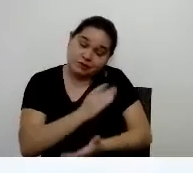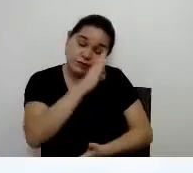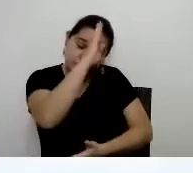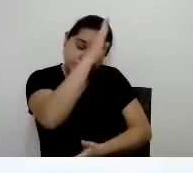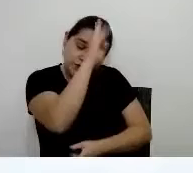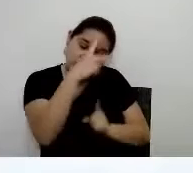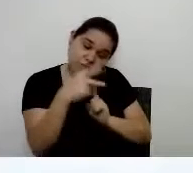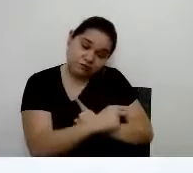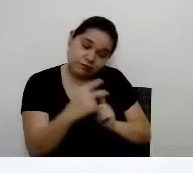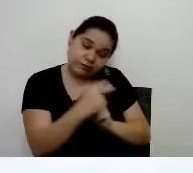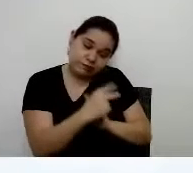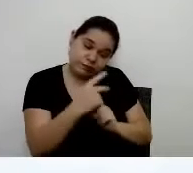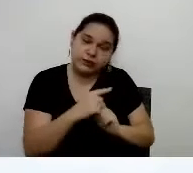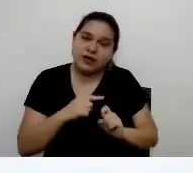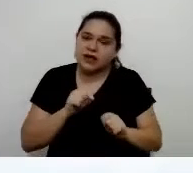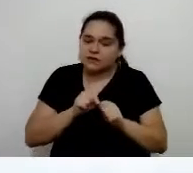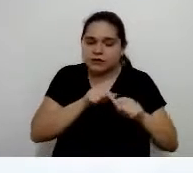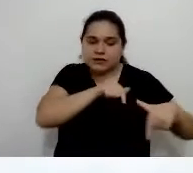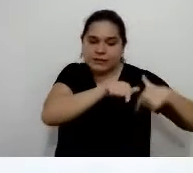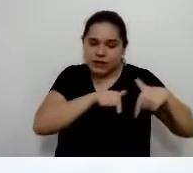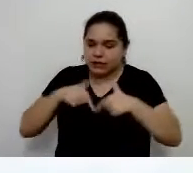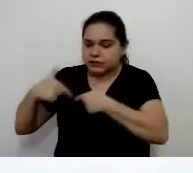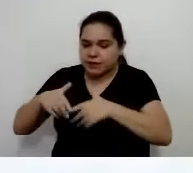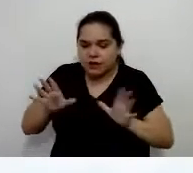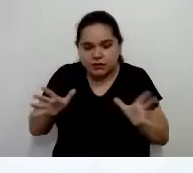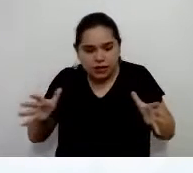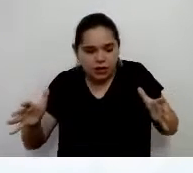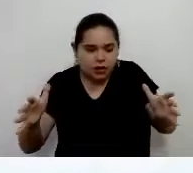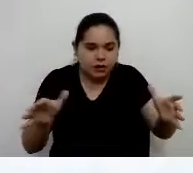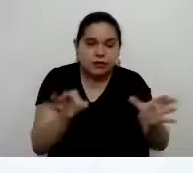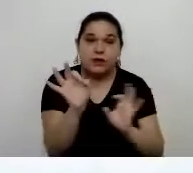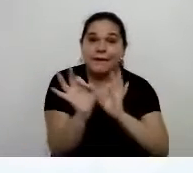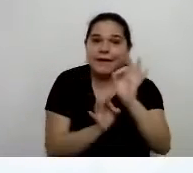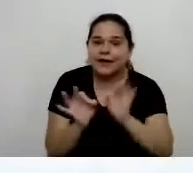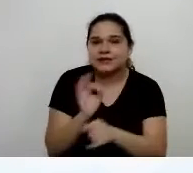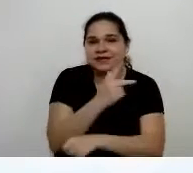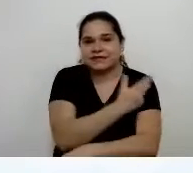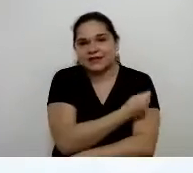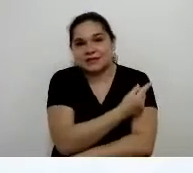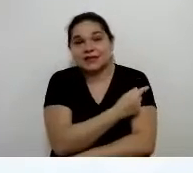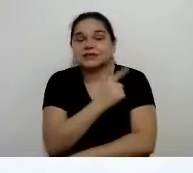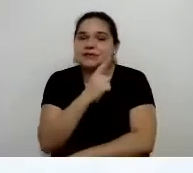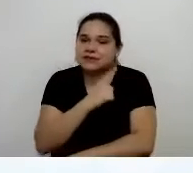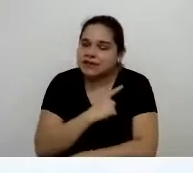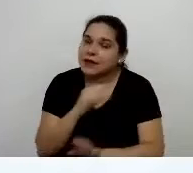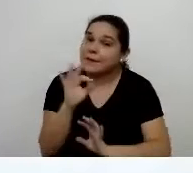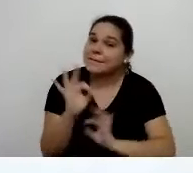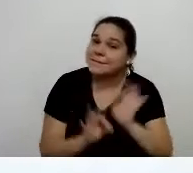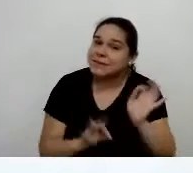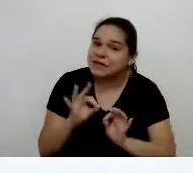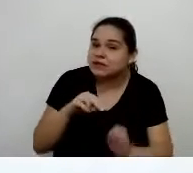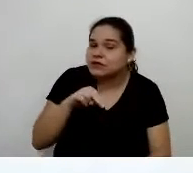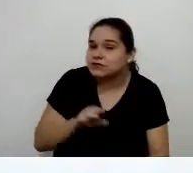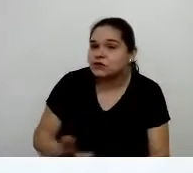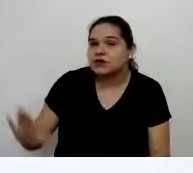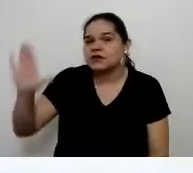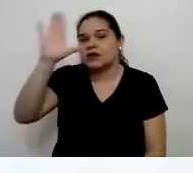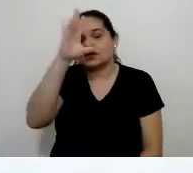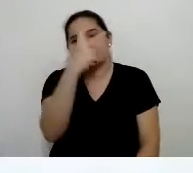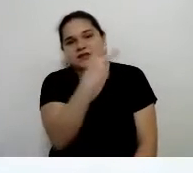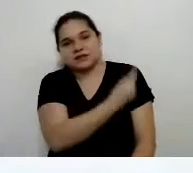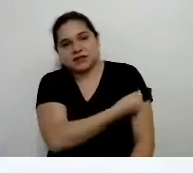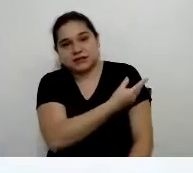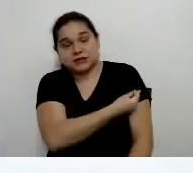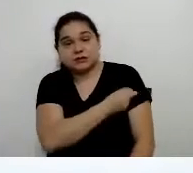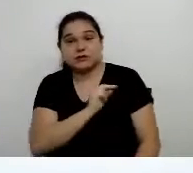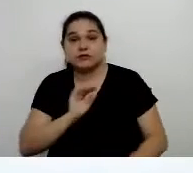trabalhando para organizar a vacina. Então, tem um plano nacional de vacinação. Então, ficou muito claro para nós que nesse